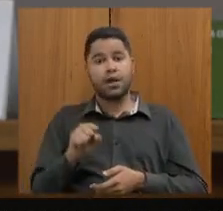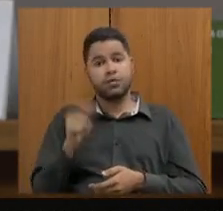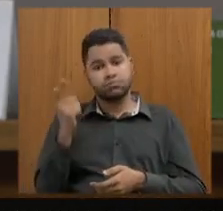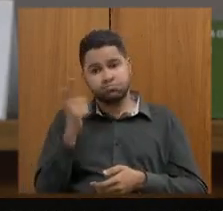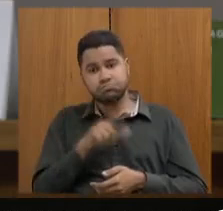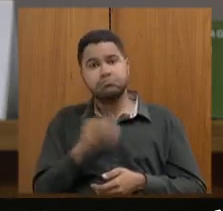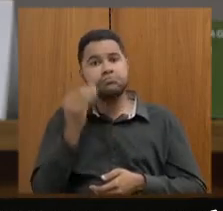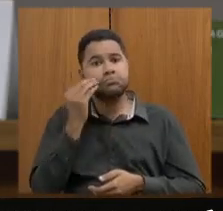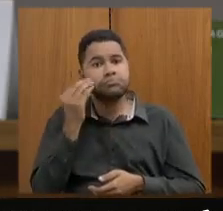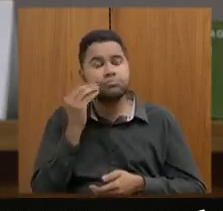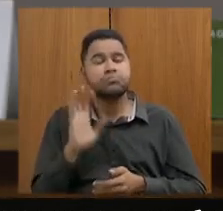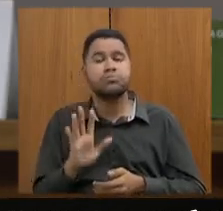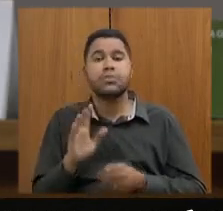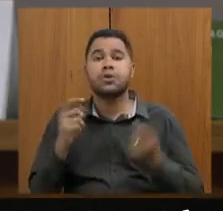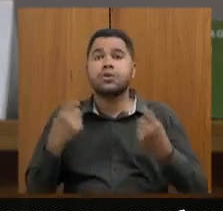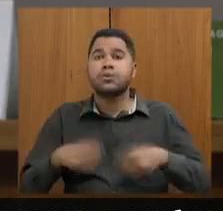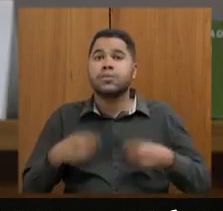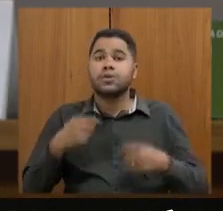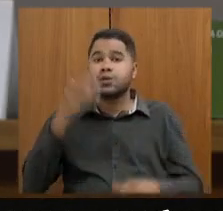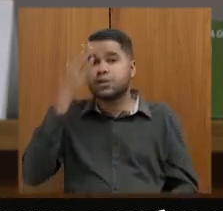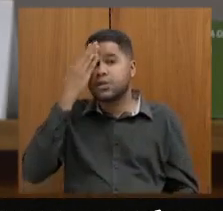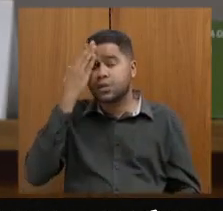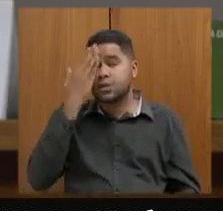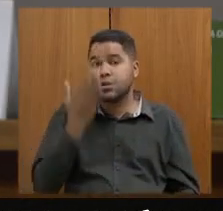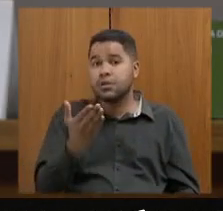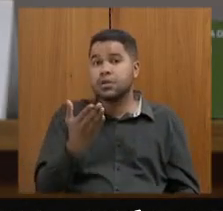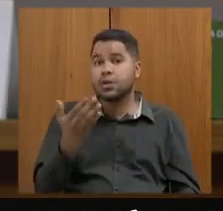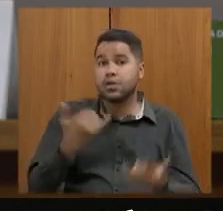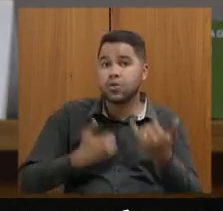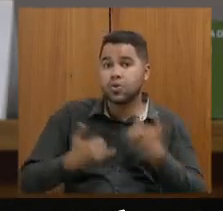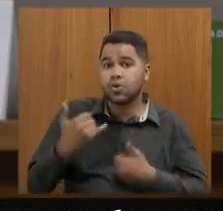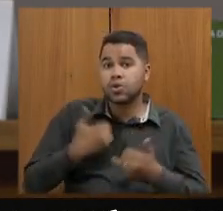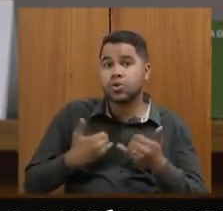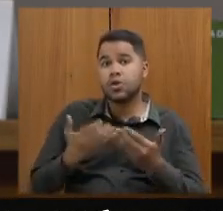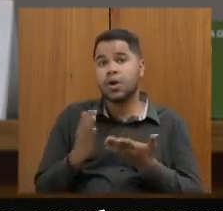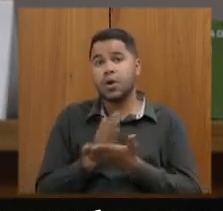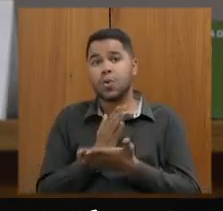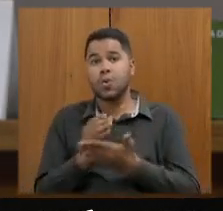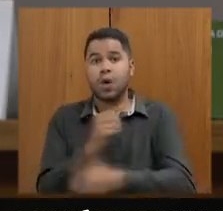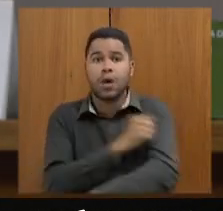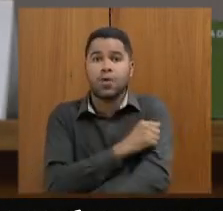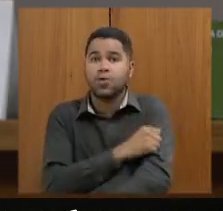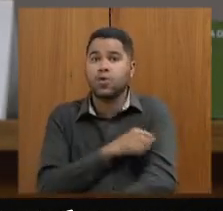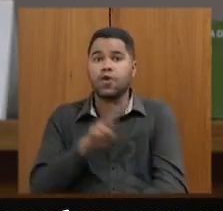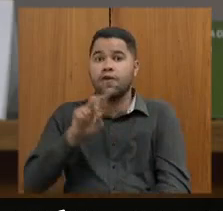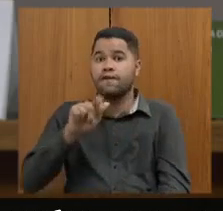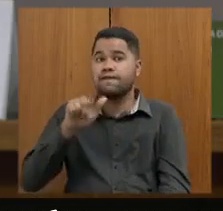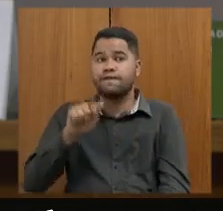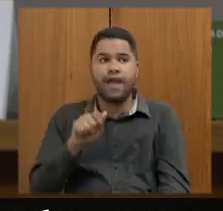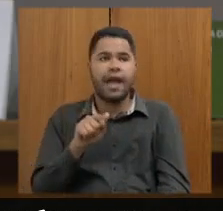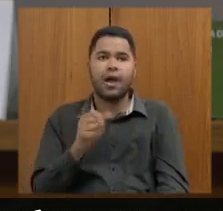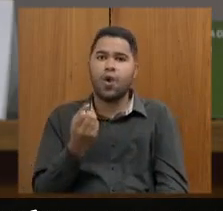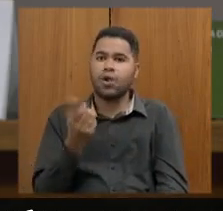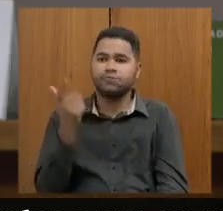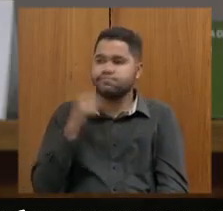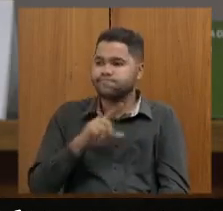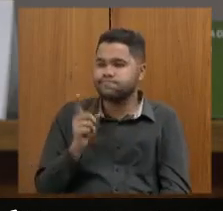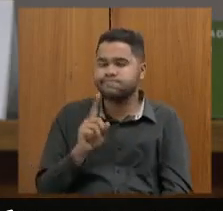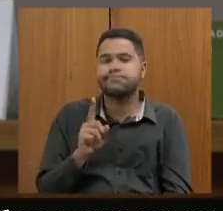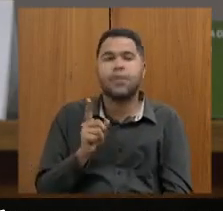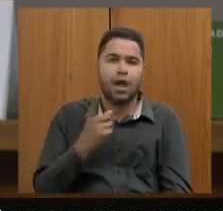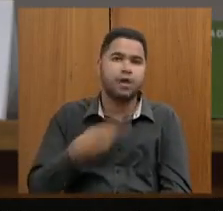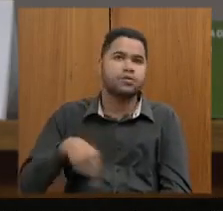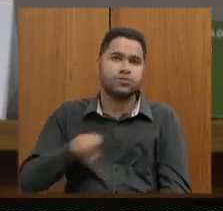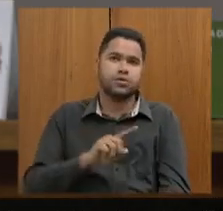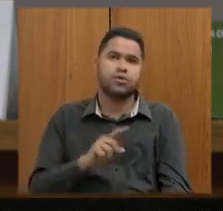o que eu precisava entender é se a senhora tem notícias de algum estudante que não teve vaga que teve a vaga negada e aí sim nós